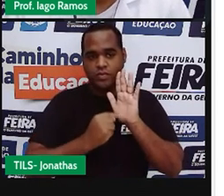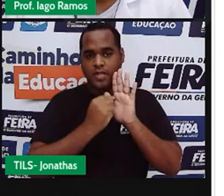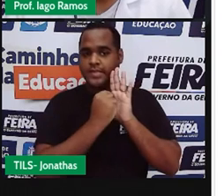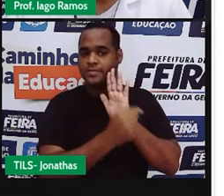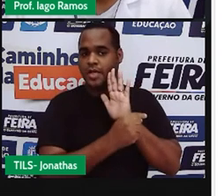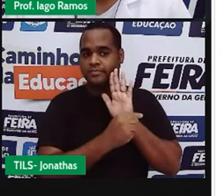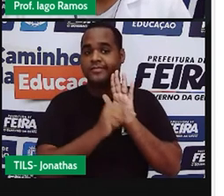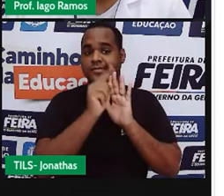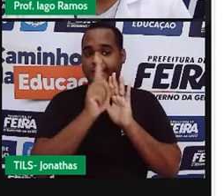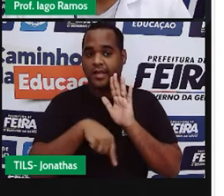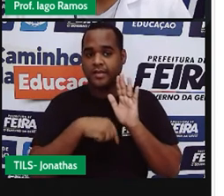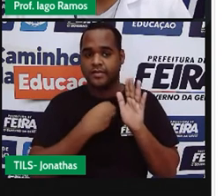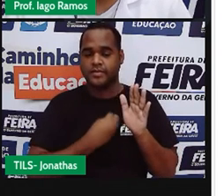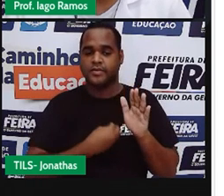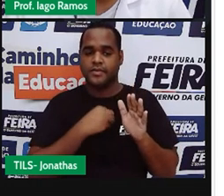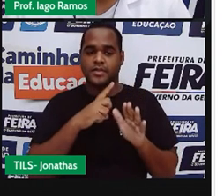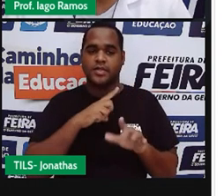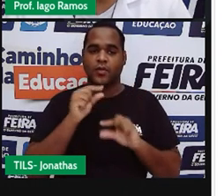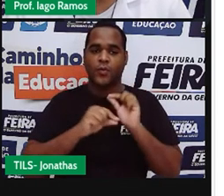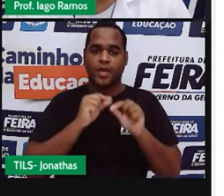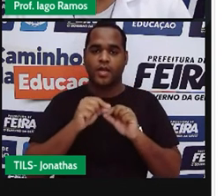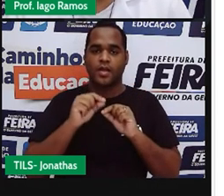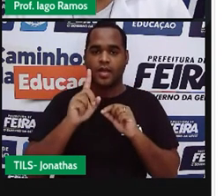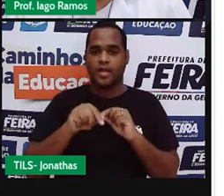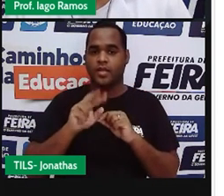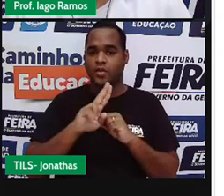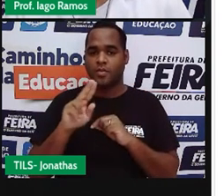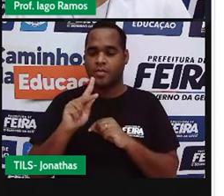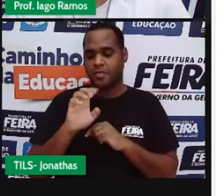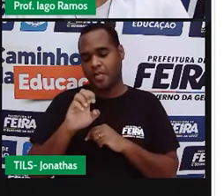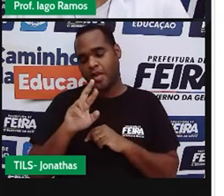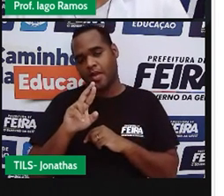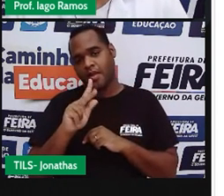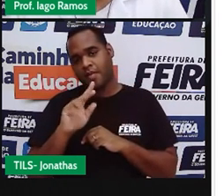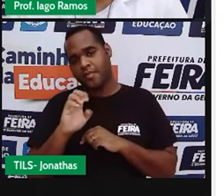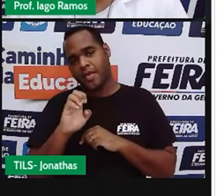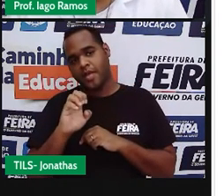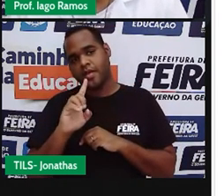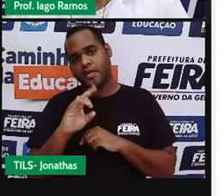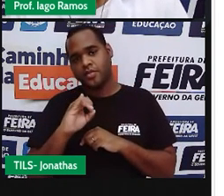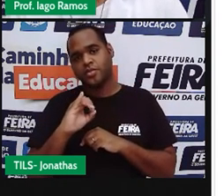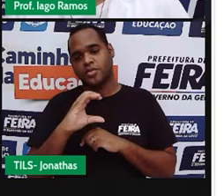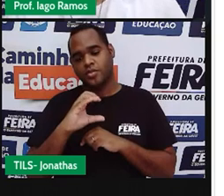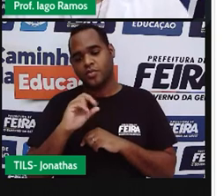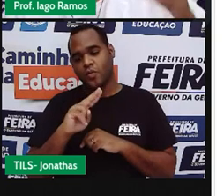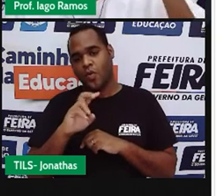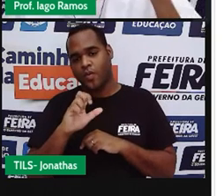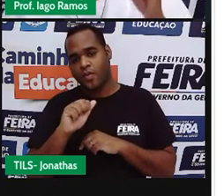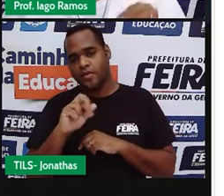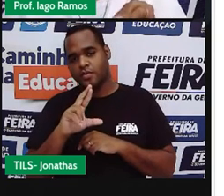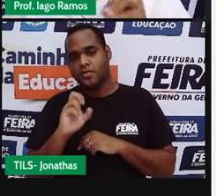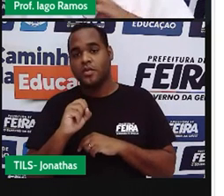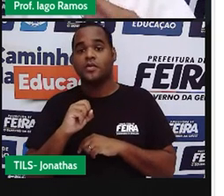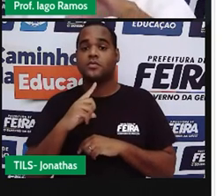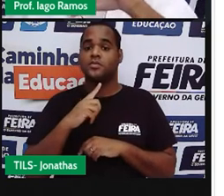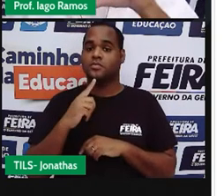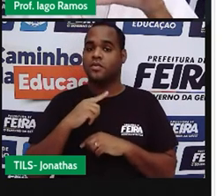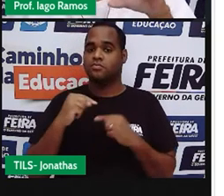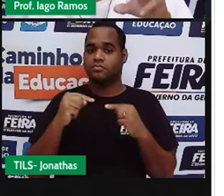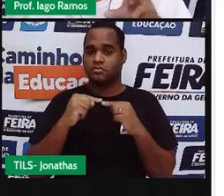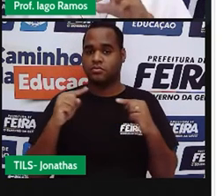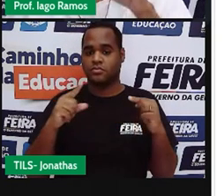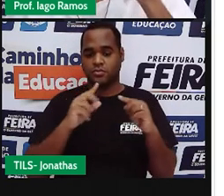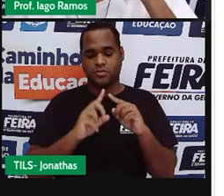é uma reta perpendicular a um segmento, ou seja, ela cruza o segmento